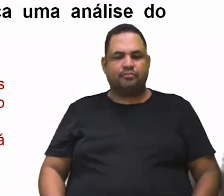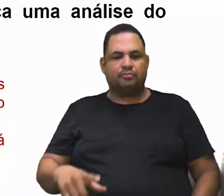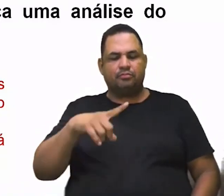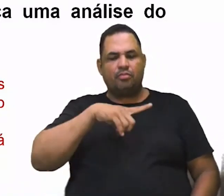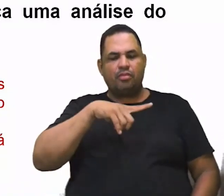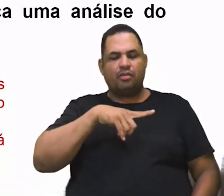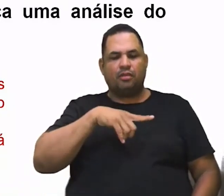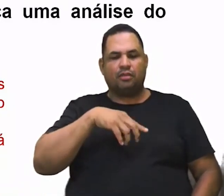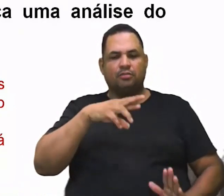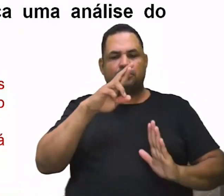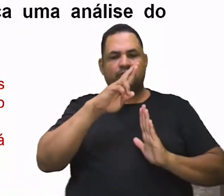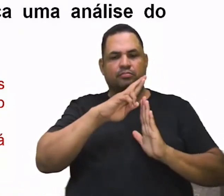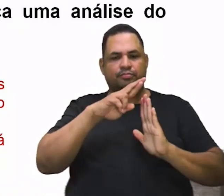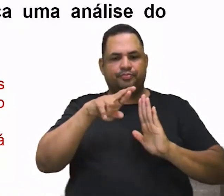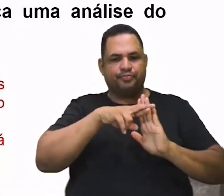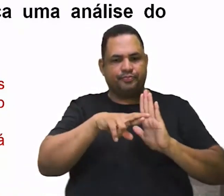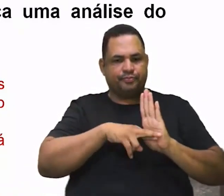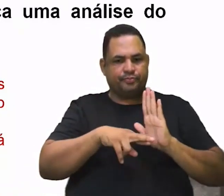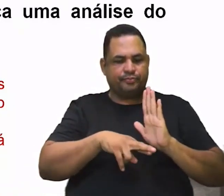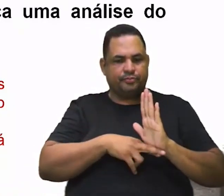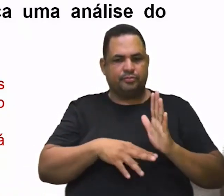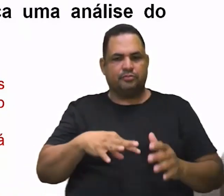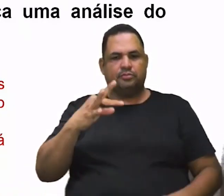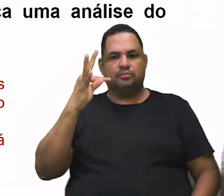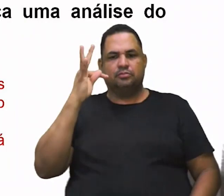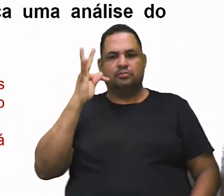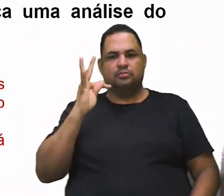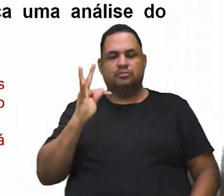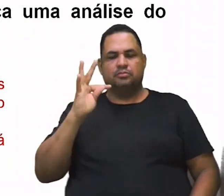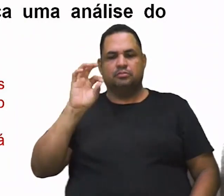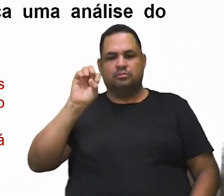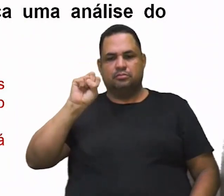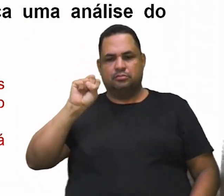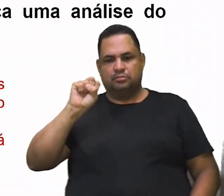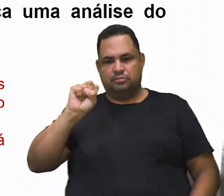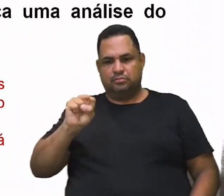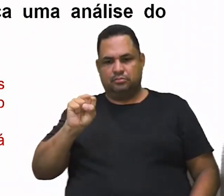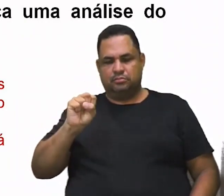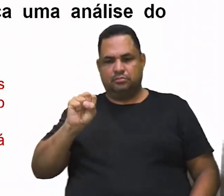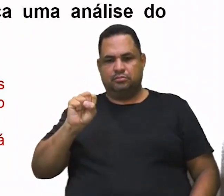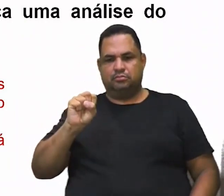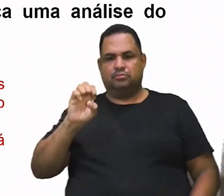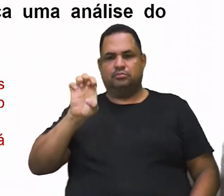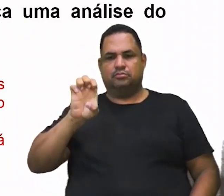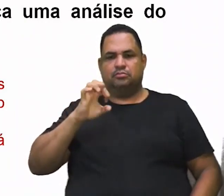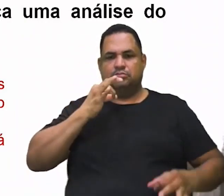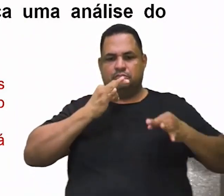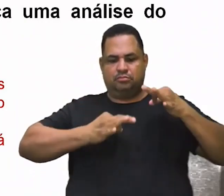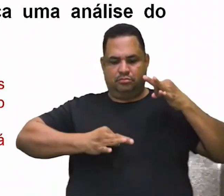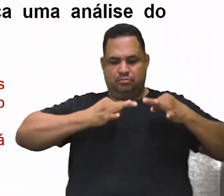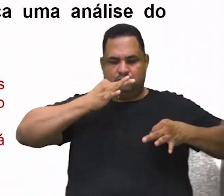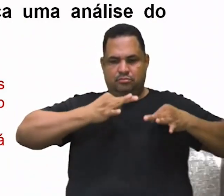regra lá do Tribunal Superior Eleitoral, ou